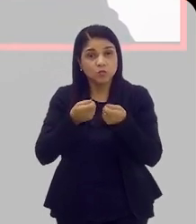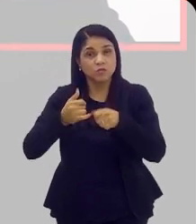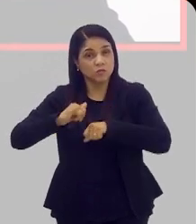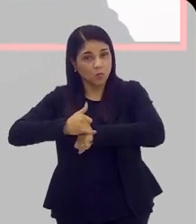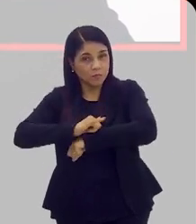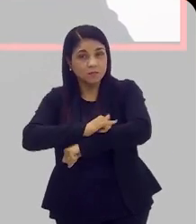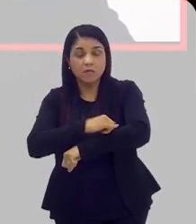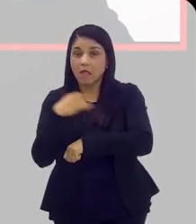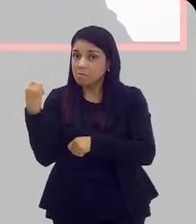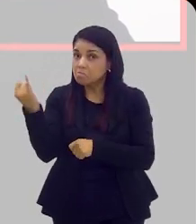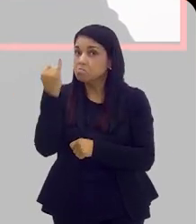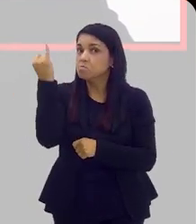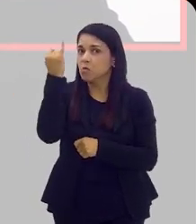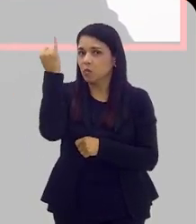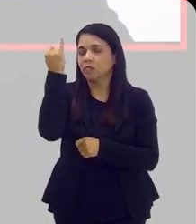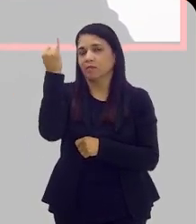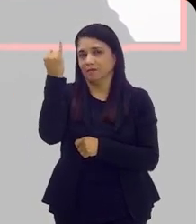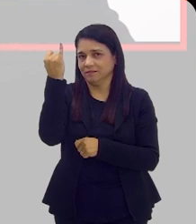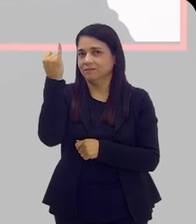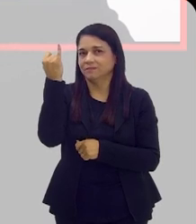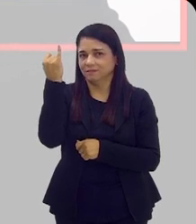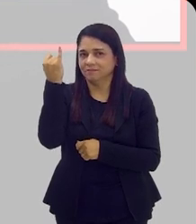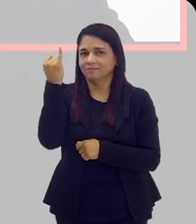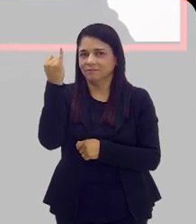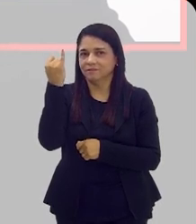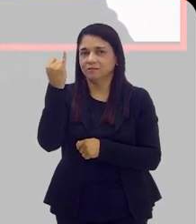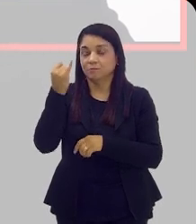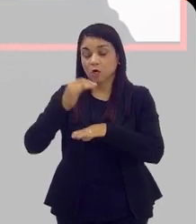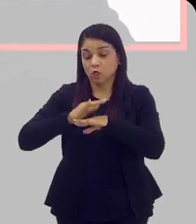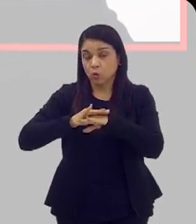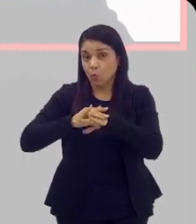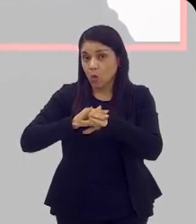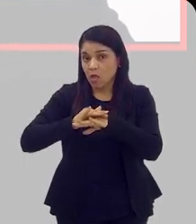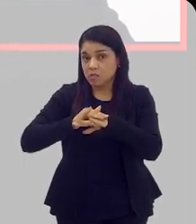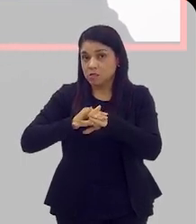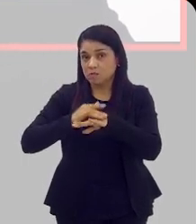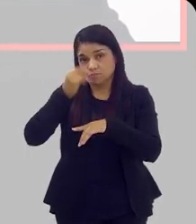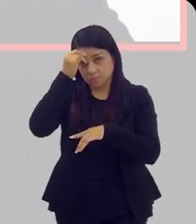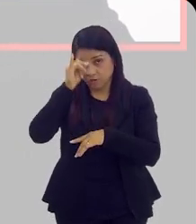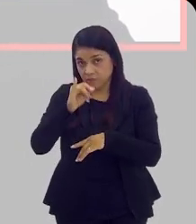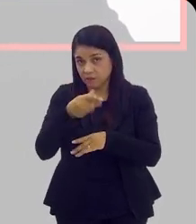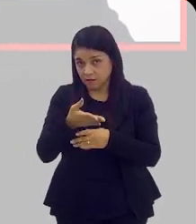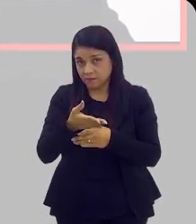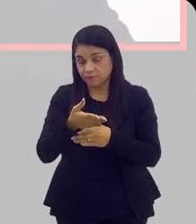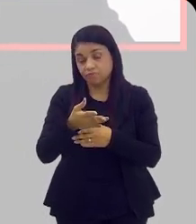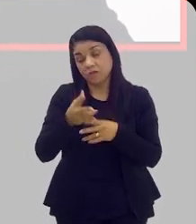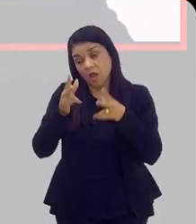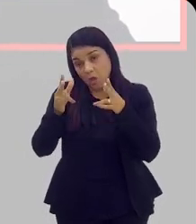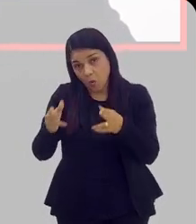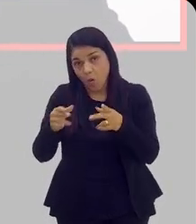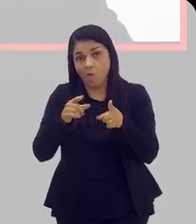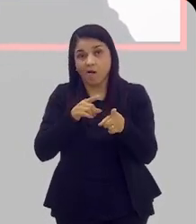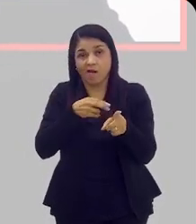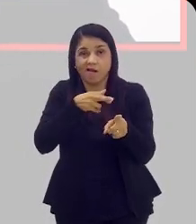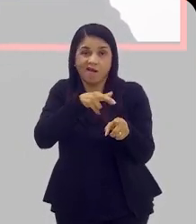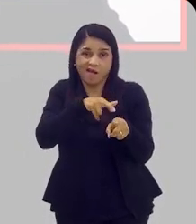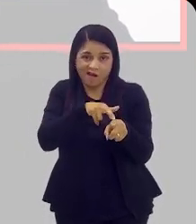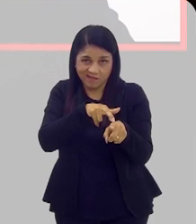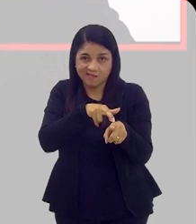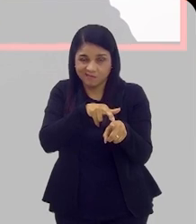da obesidade são importantes para muitas doenças e não é diferente no câncer de próstata, né?